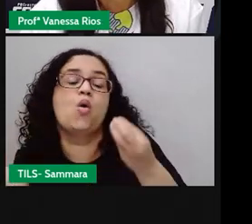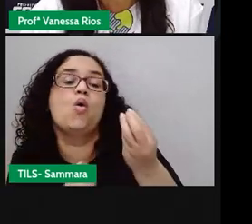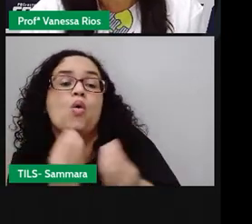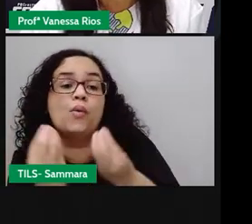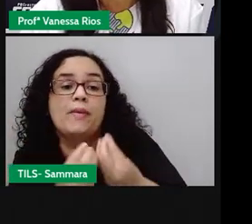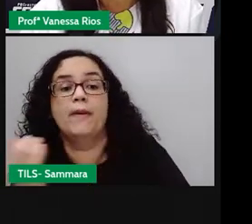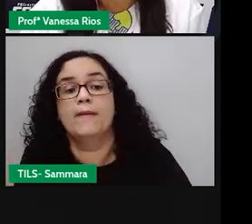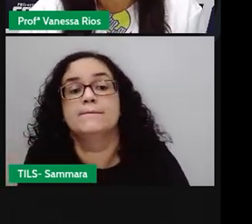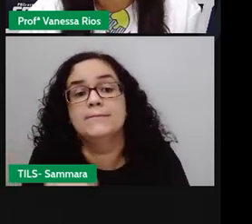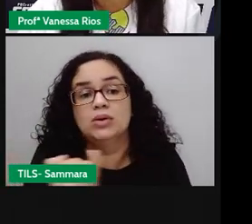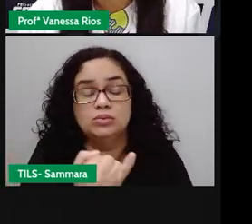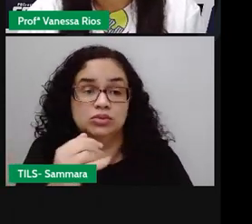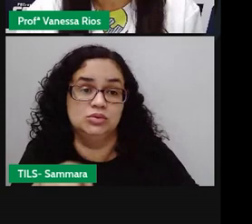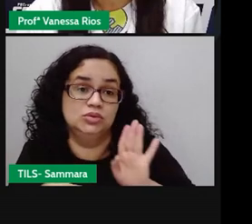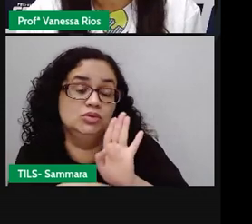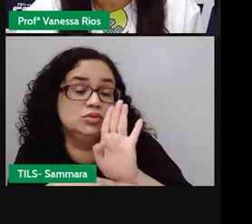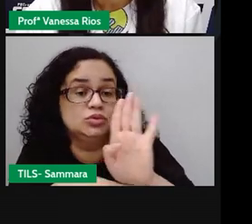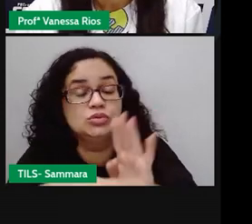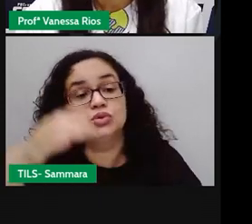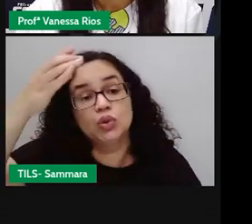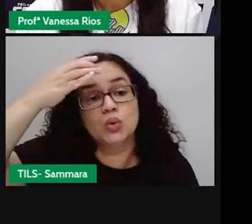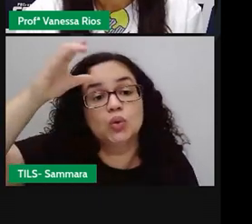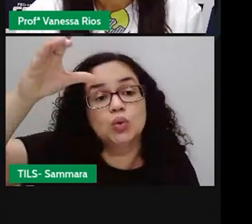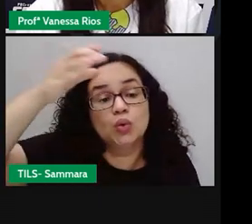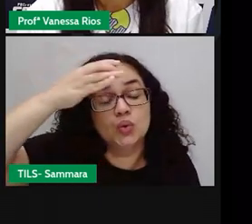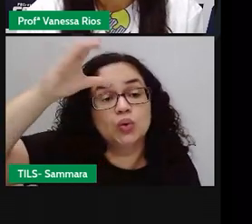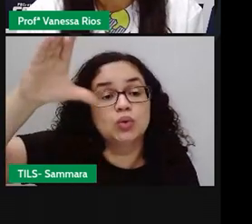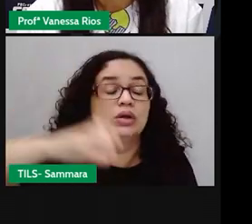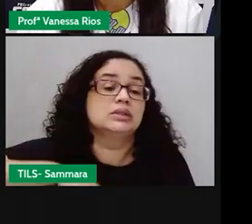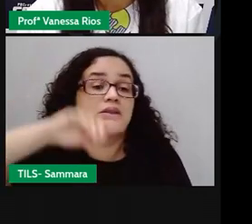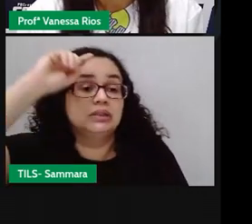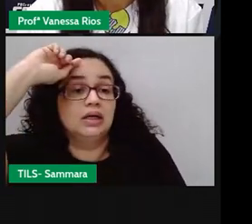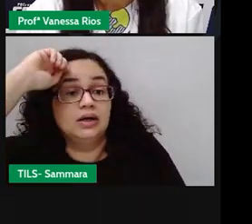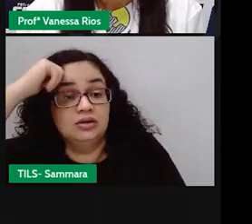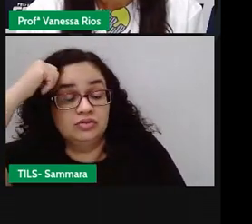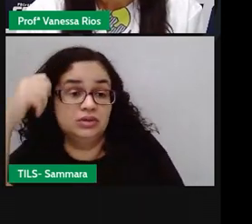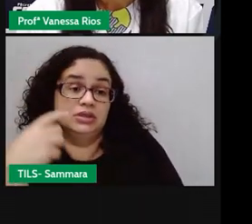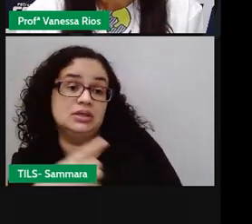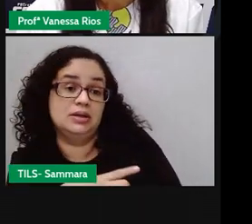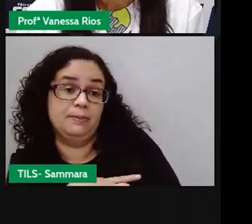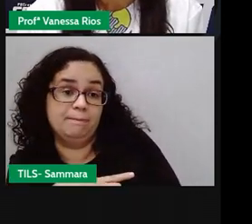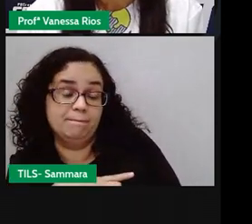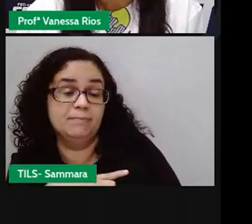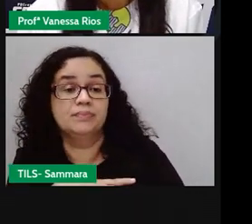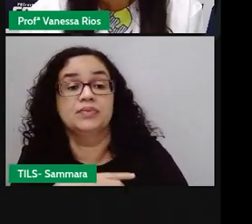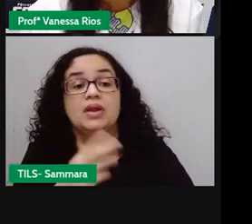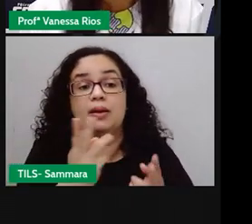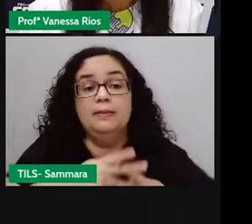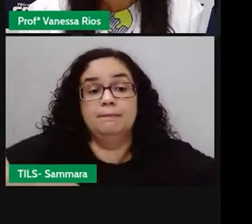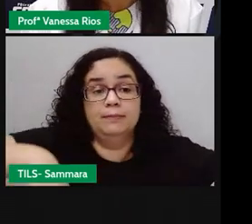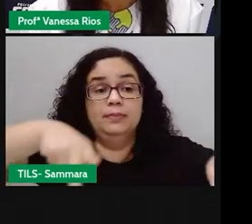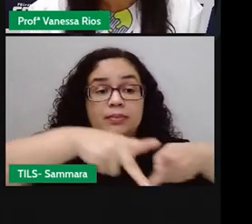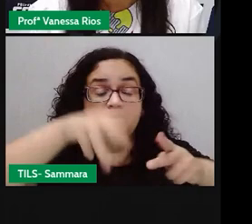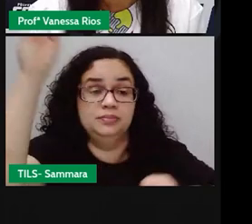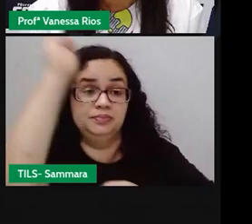importante toda a contribuição cultural que os africanos têm para o povo brasileiro.